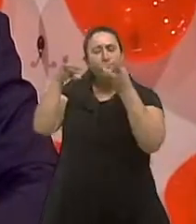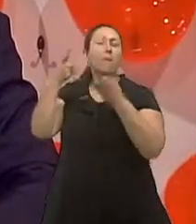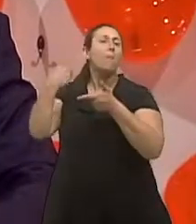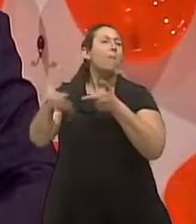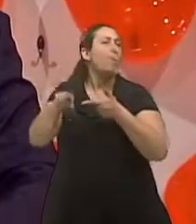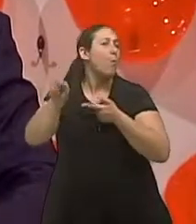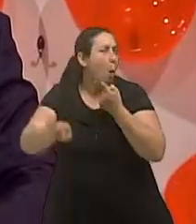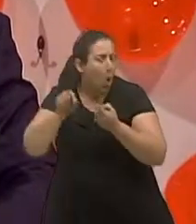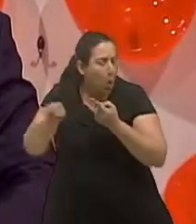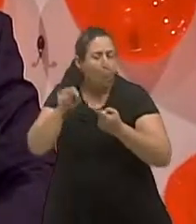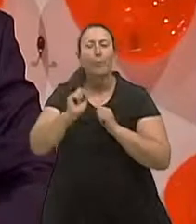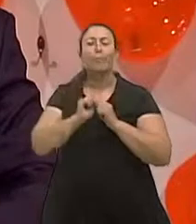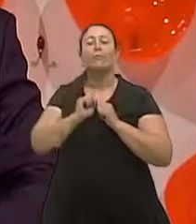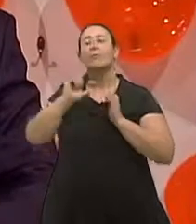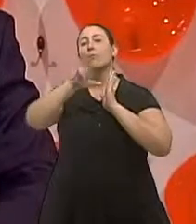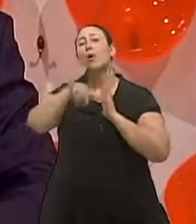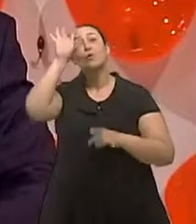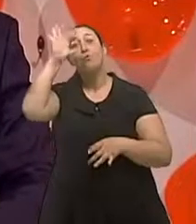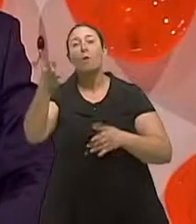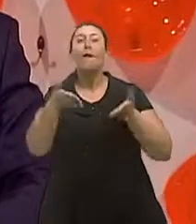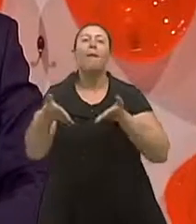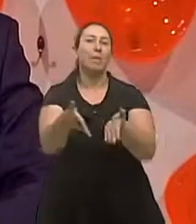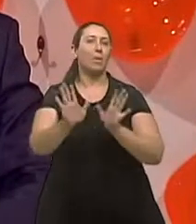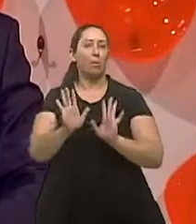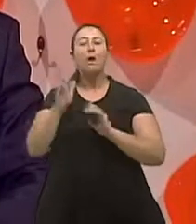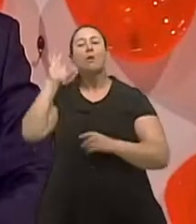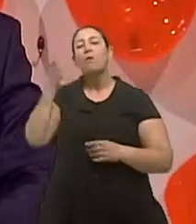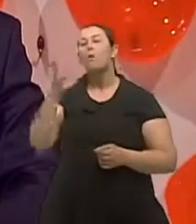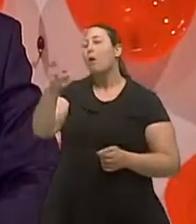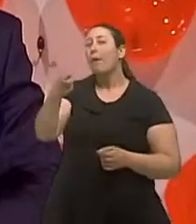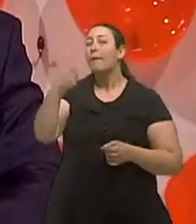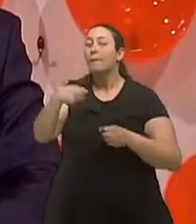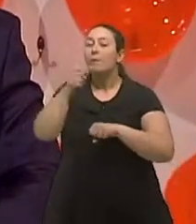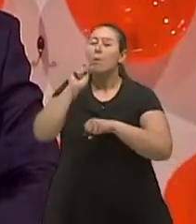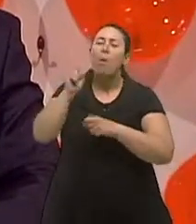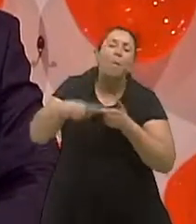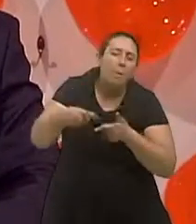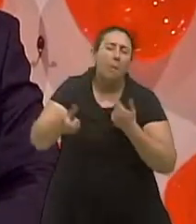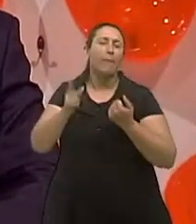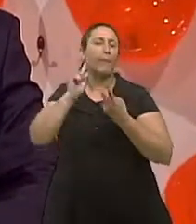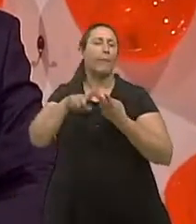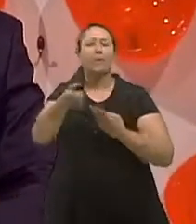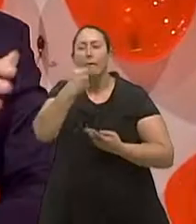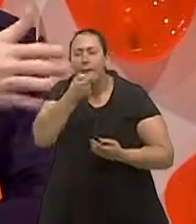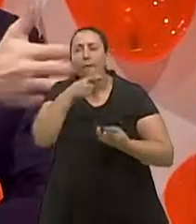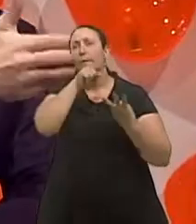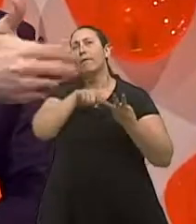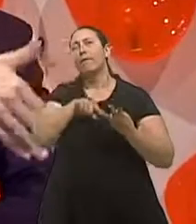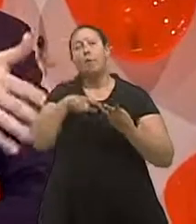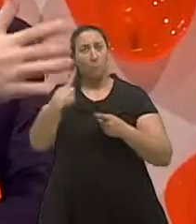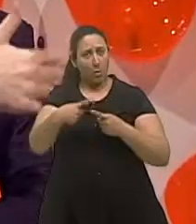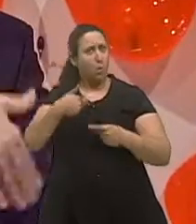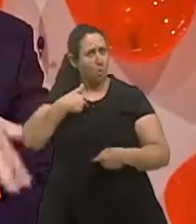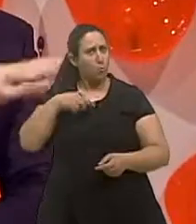vamos a partir daí definir a causa do problema e aí a partir daí iniciar o tratamento que muitas vezes eu